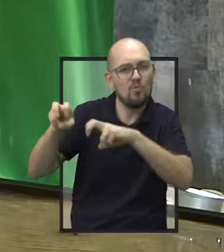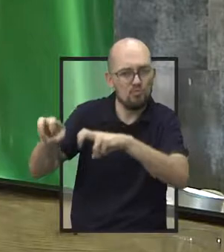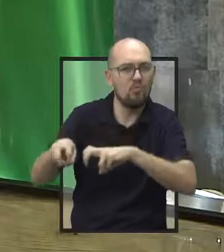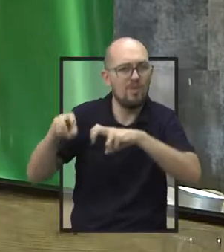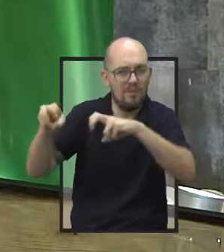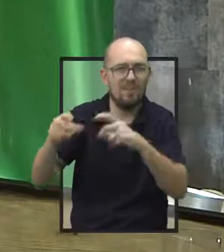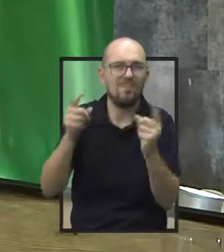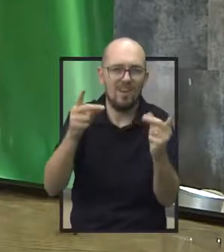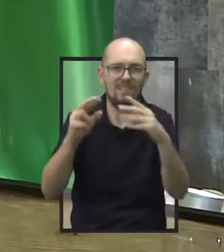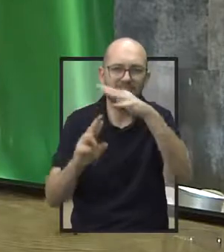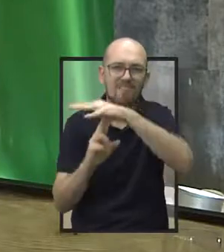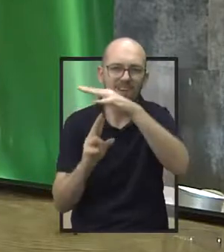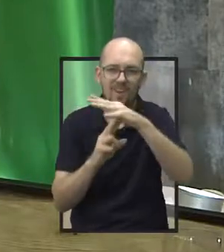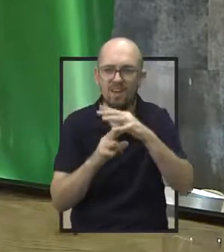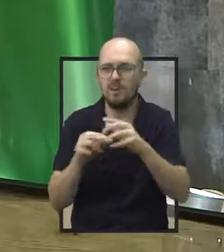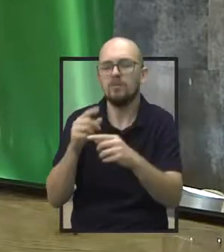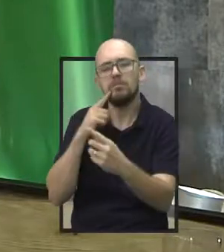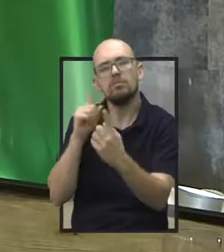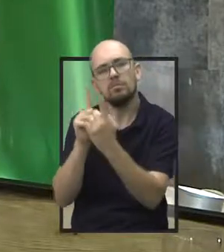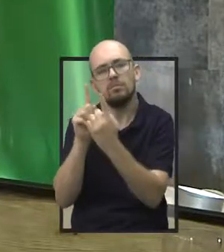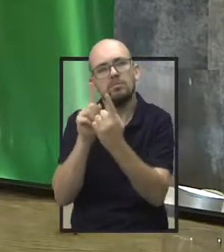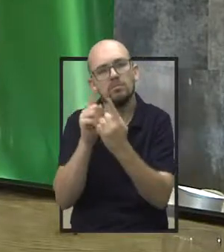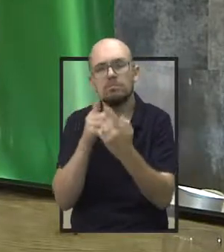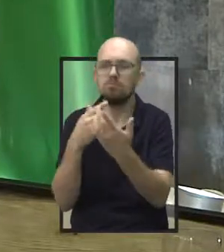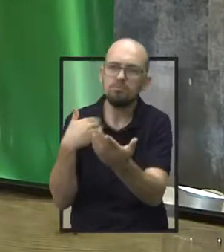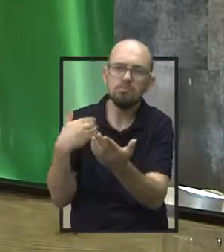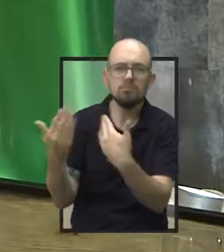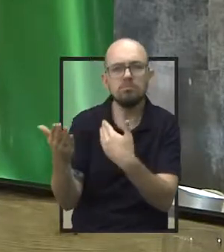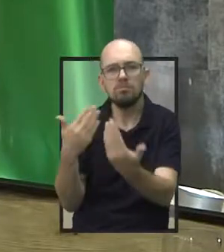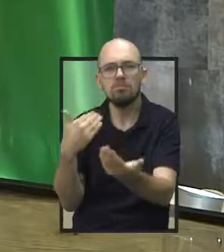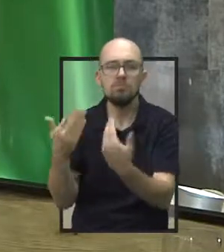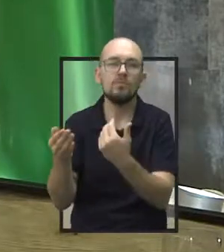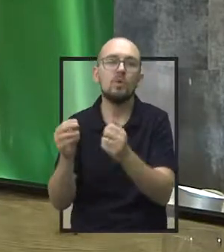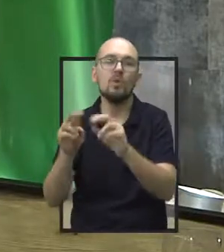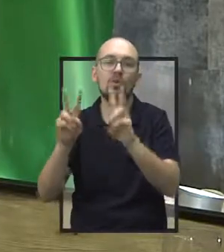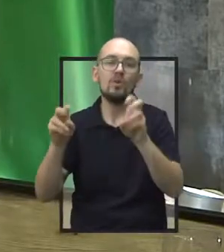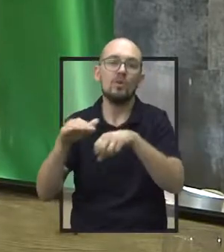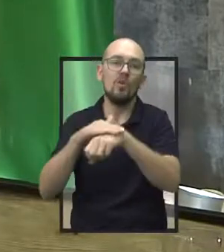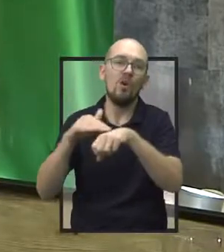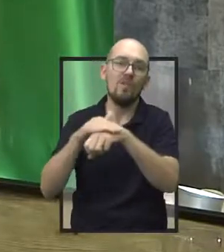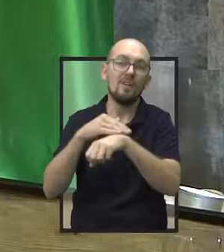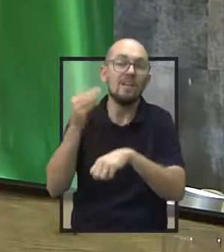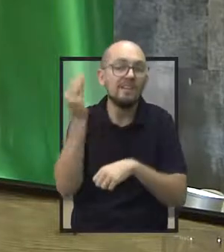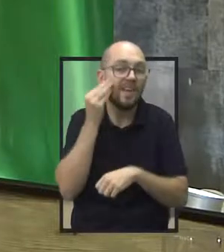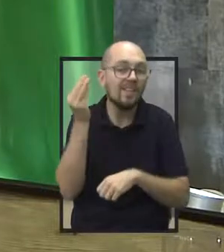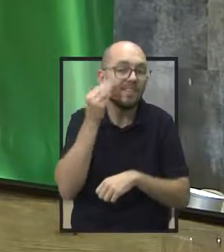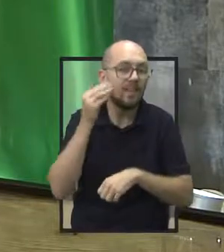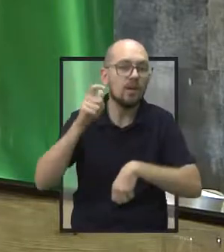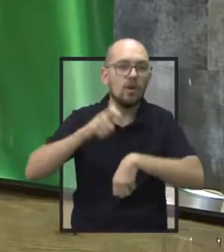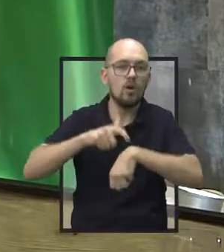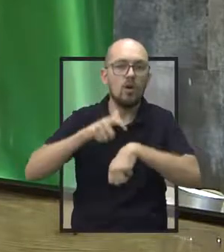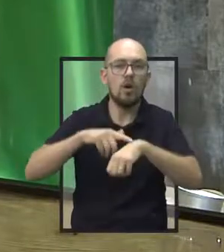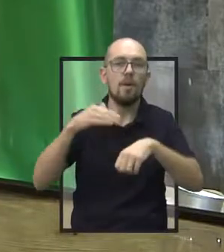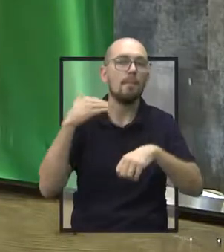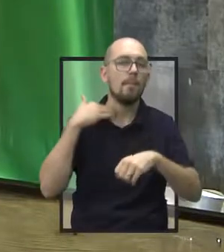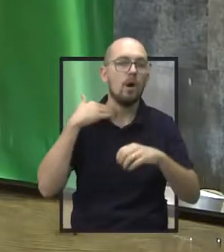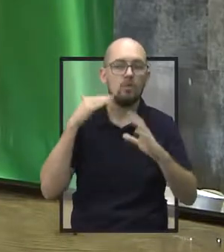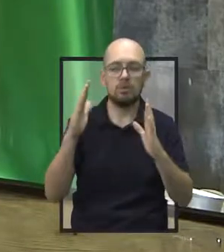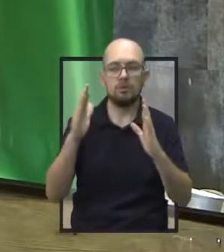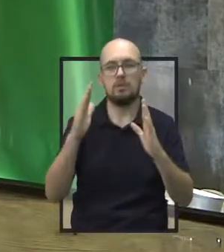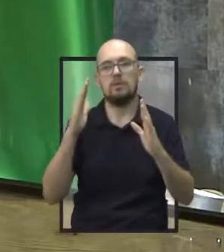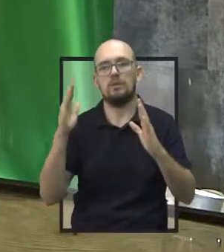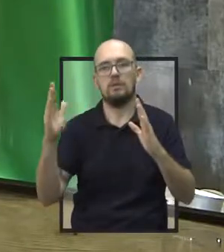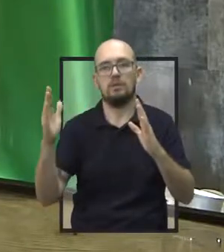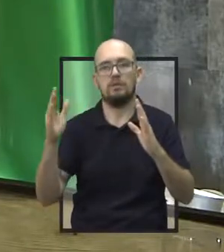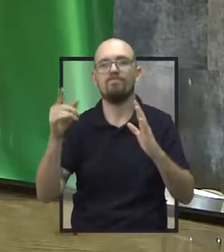nessas conversas a gente tem falado sobre expandir um pouco mais mais o atendimento do horário bancário e eles acham que